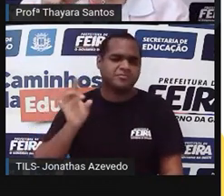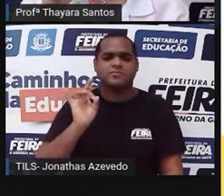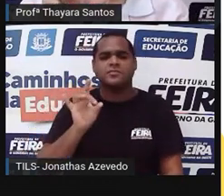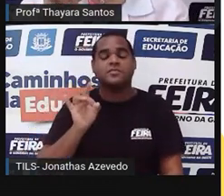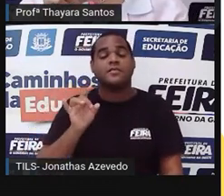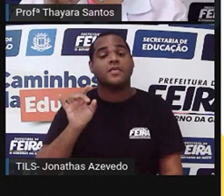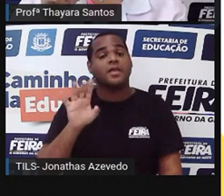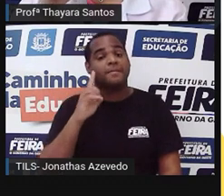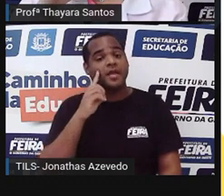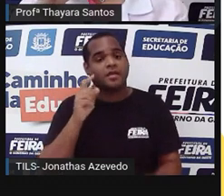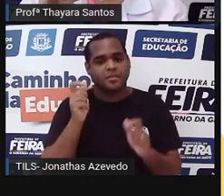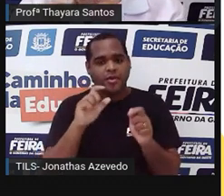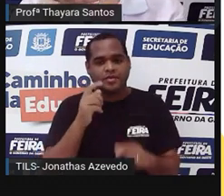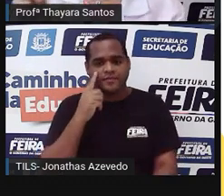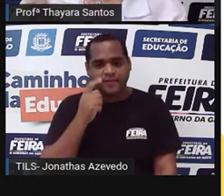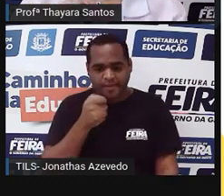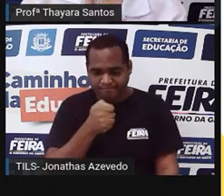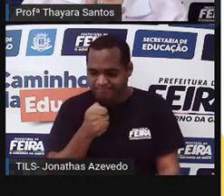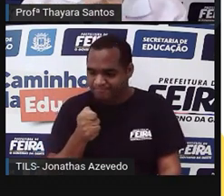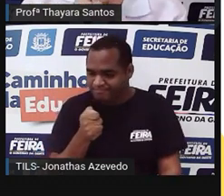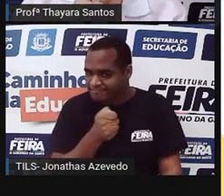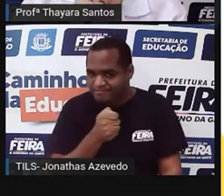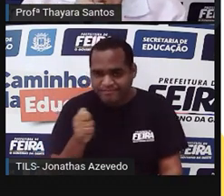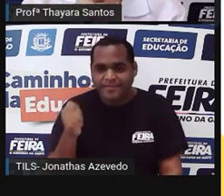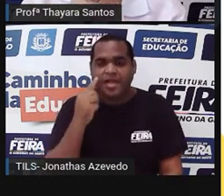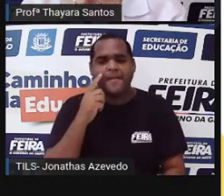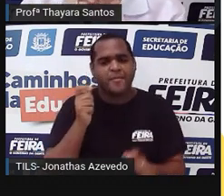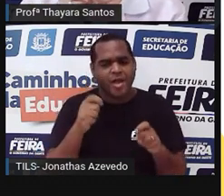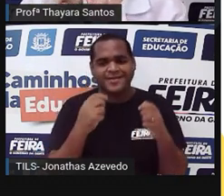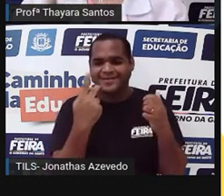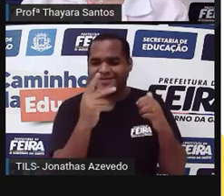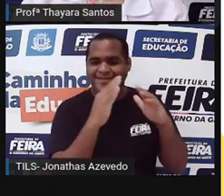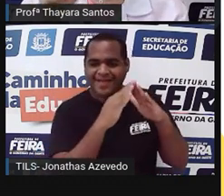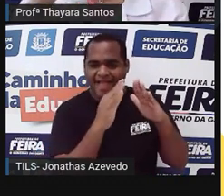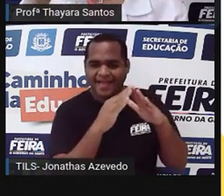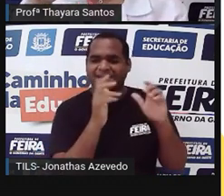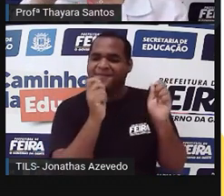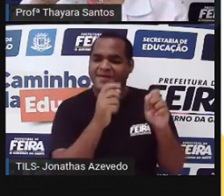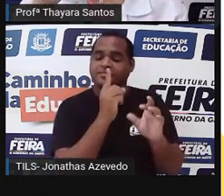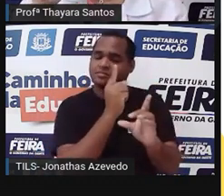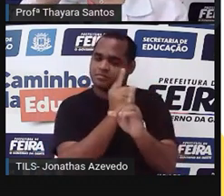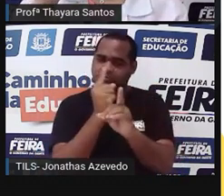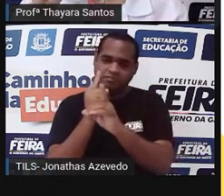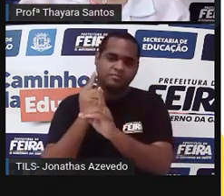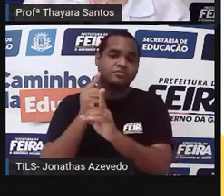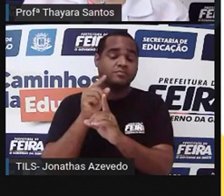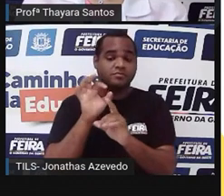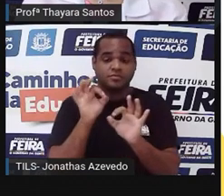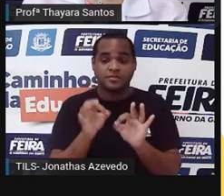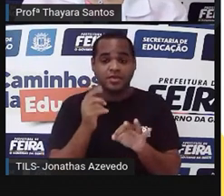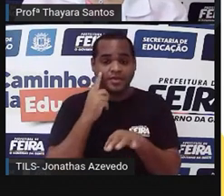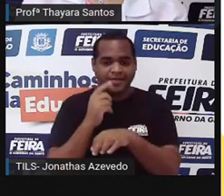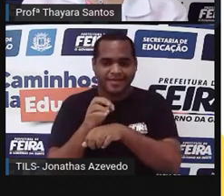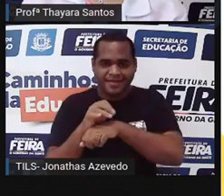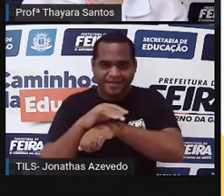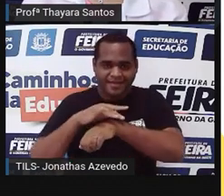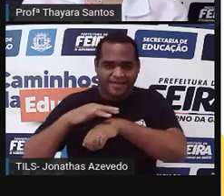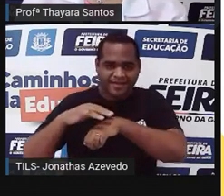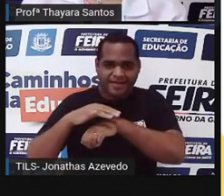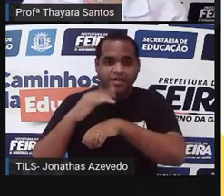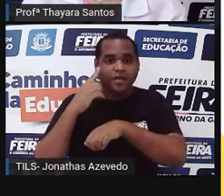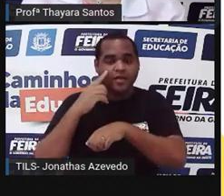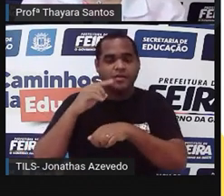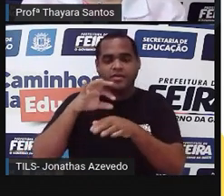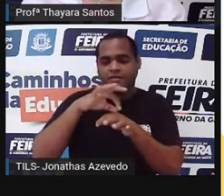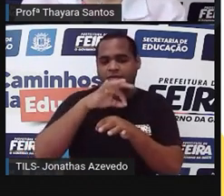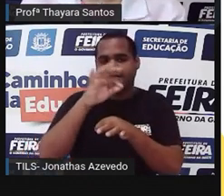se vocês tiverem loop em casa e procurarem aí pelo quintal de vocês e verem uma plantinha dessa com essa estrutura aqui de cima, isso